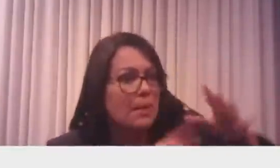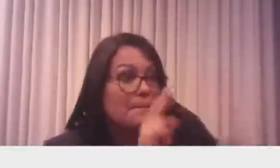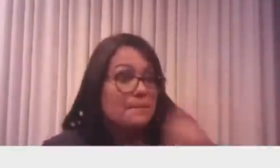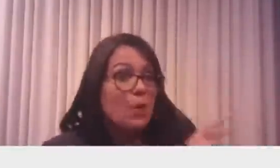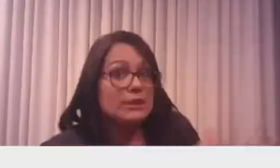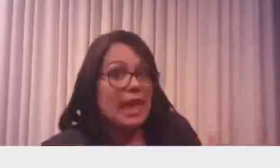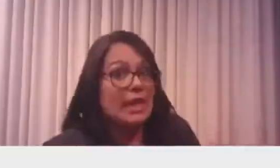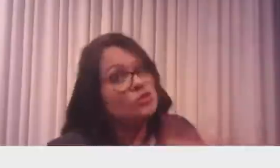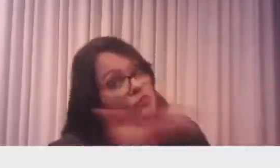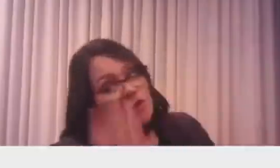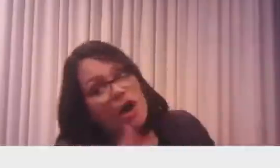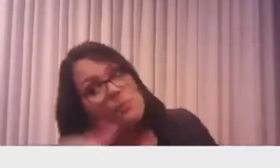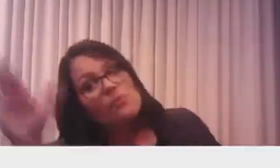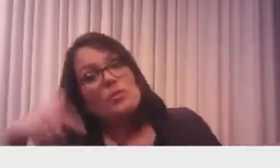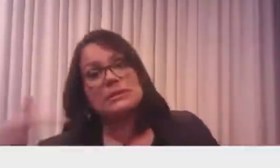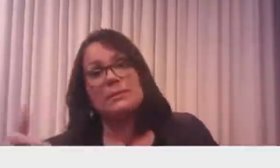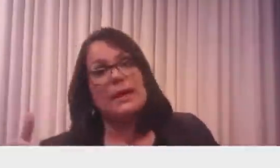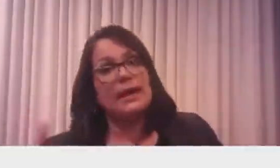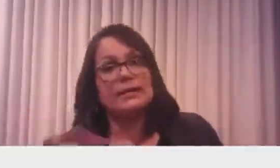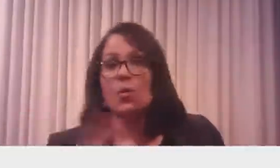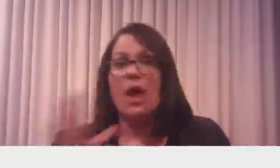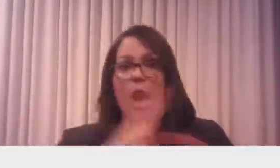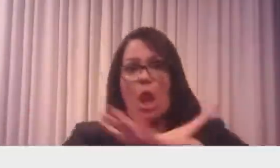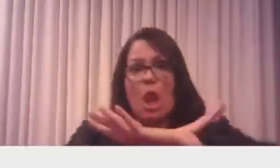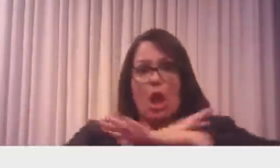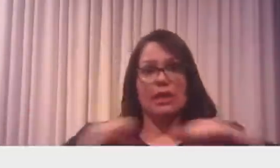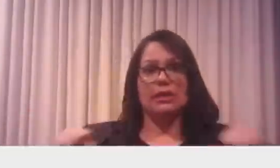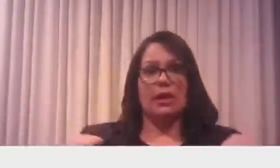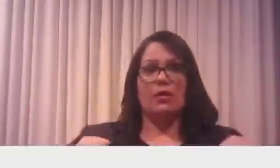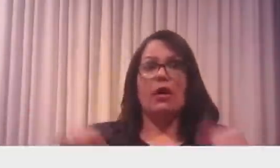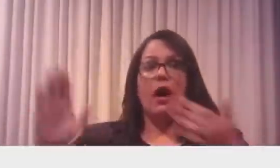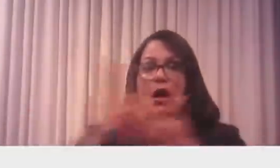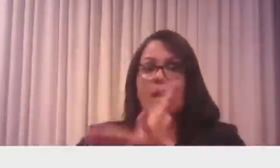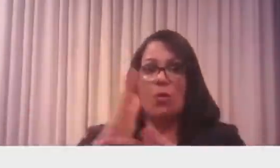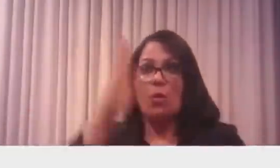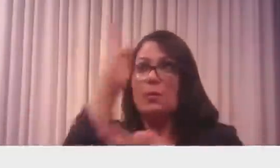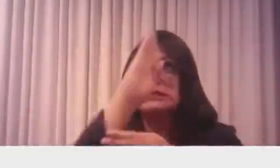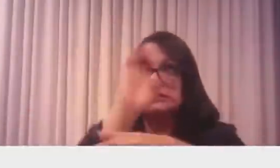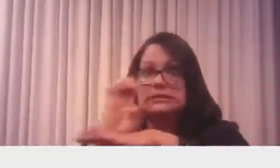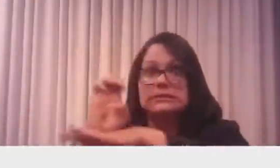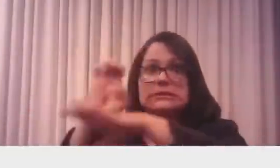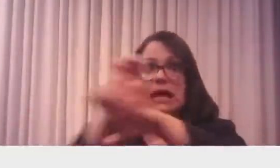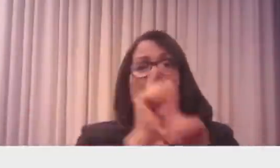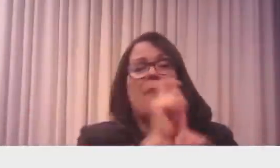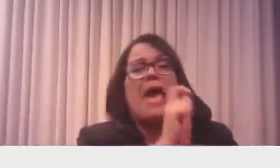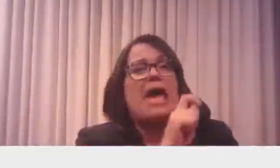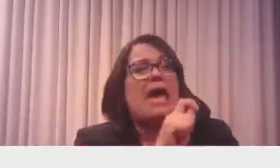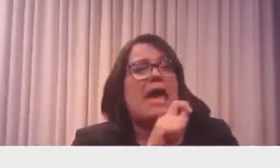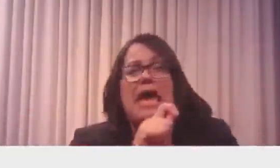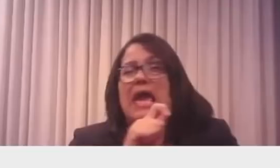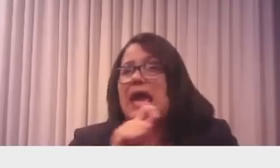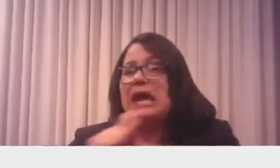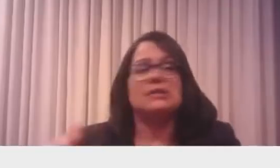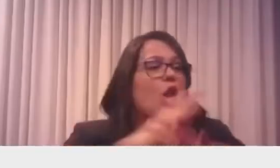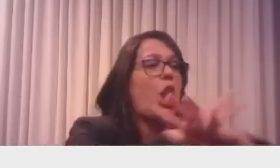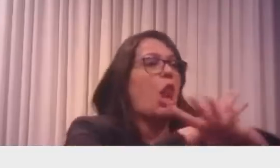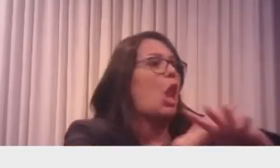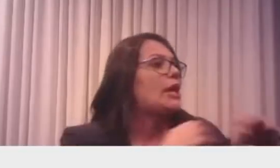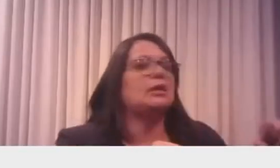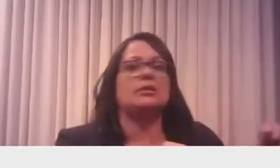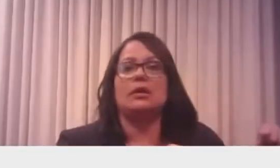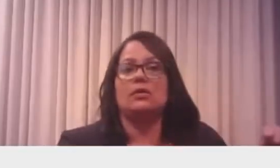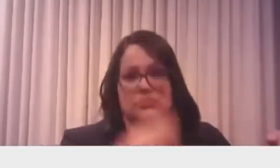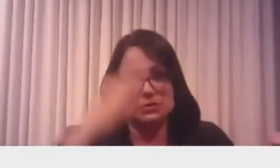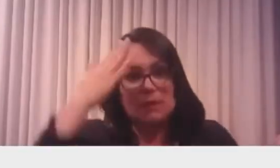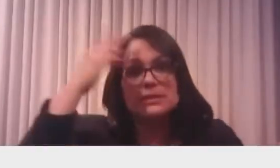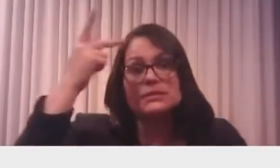vírus não vai embora. Não é ficando de lockdown, como alguns Estados aqui ficaram por meses, que o vírus vai embora. Um dos Estados que mais fechou